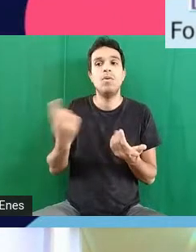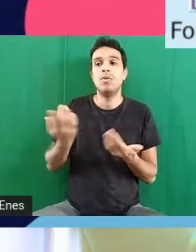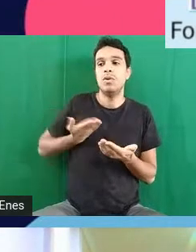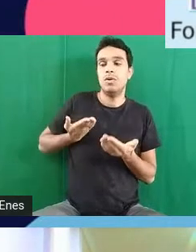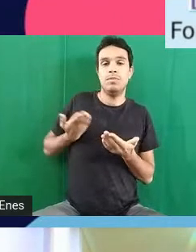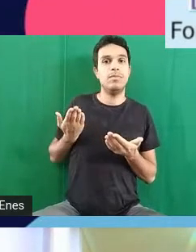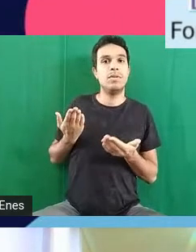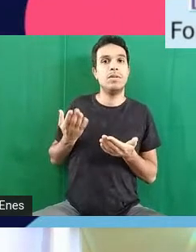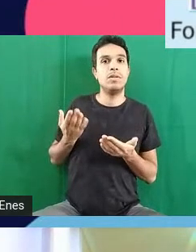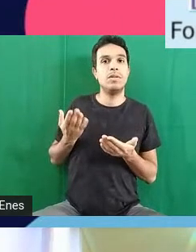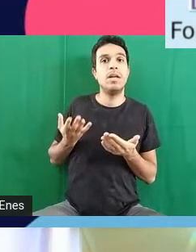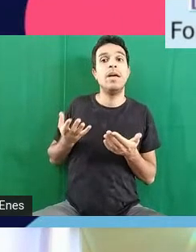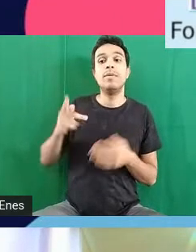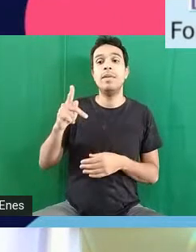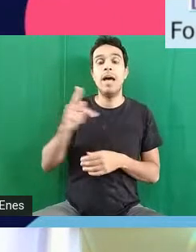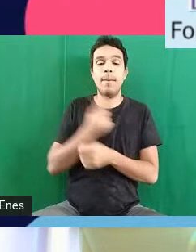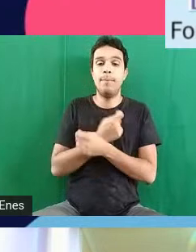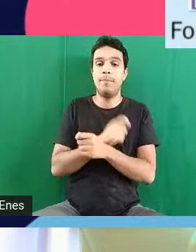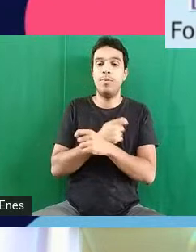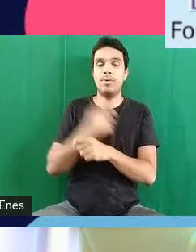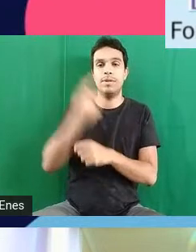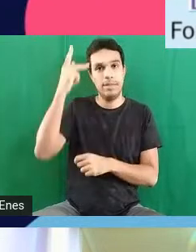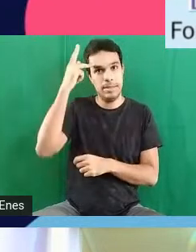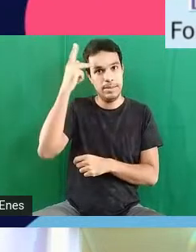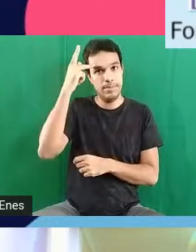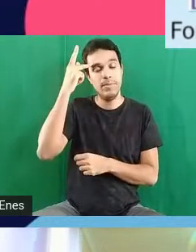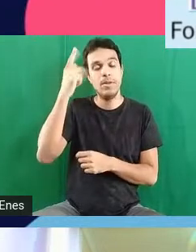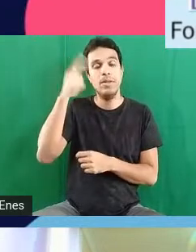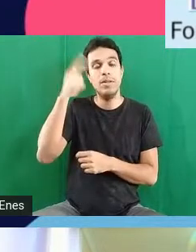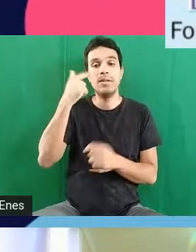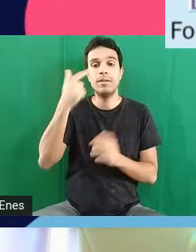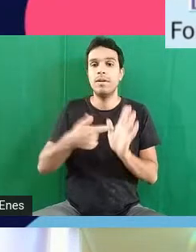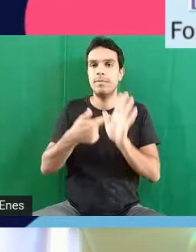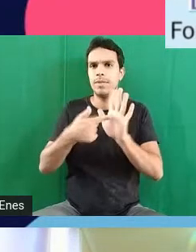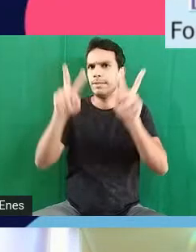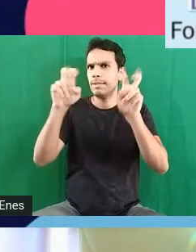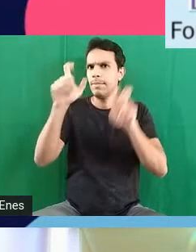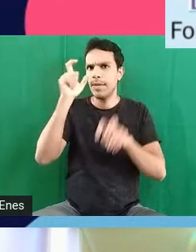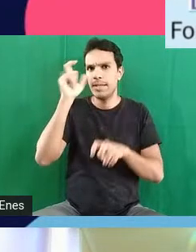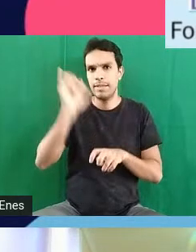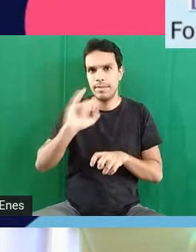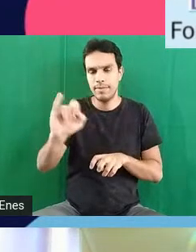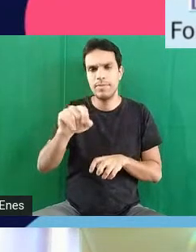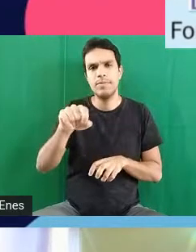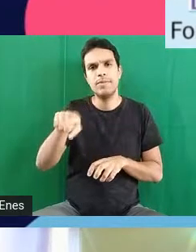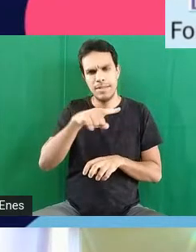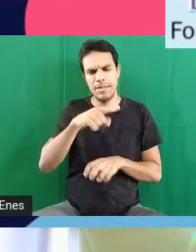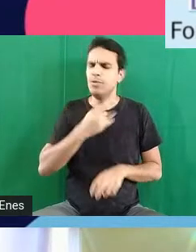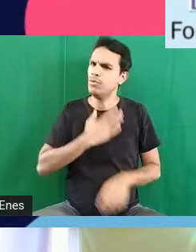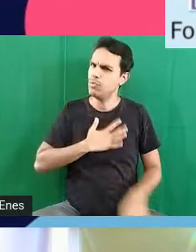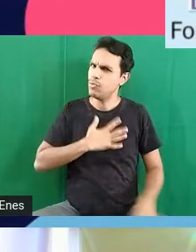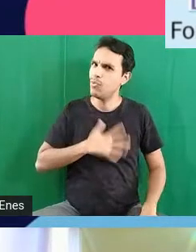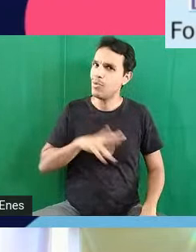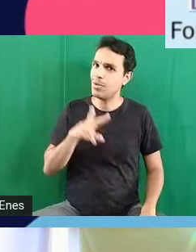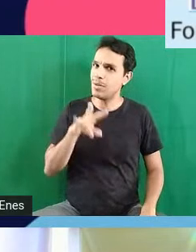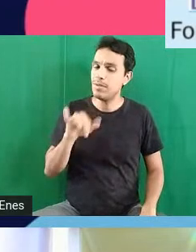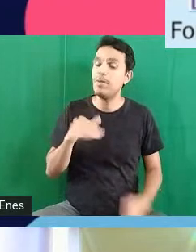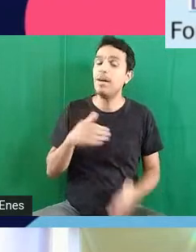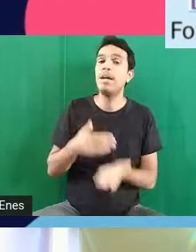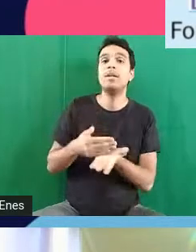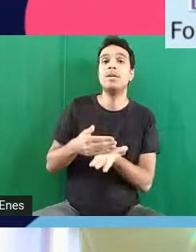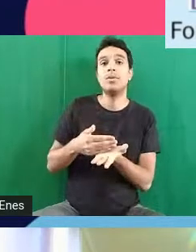PUC São Paulo trazendo um tema bastante interessante que sei que vocês vão gostar muito e que já começa no fórum